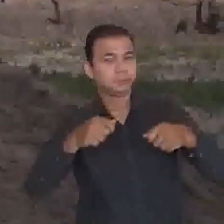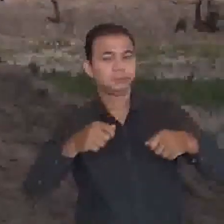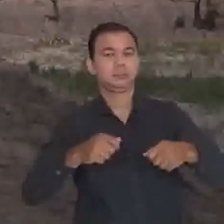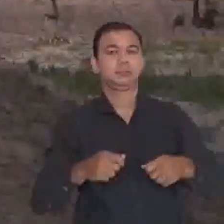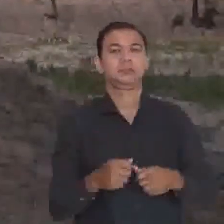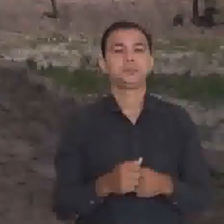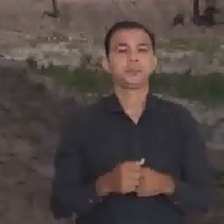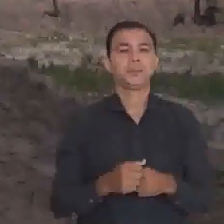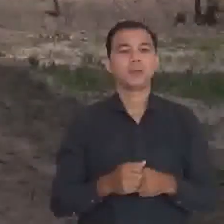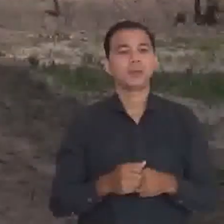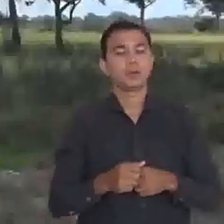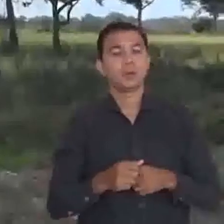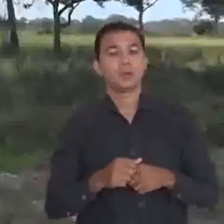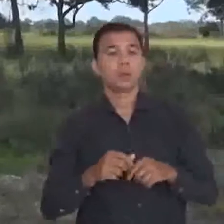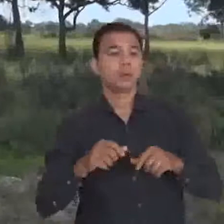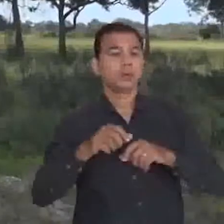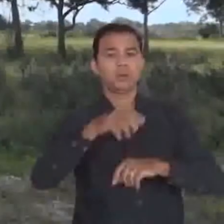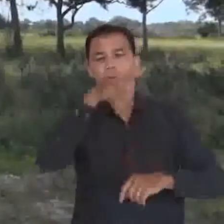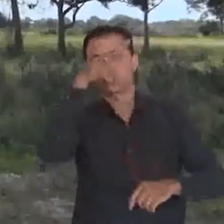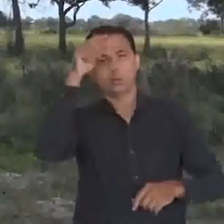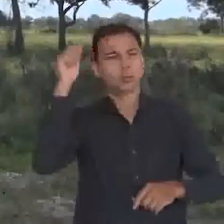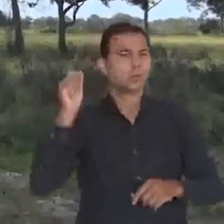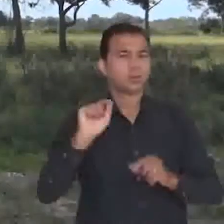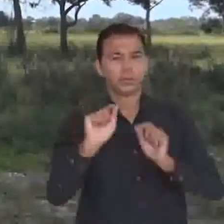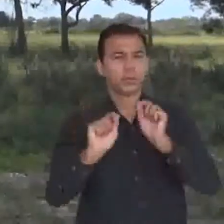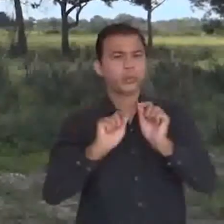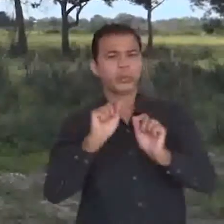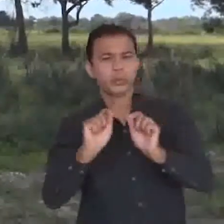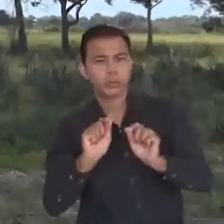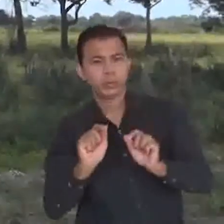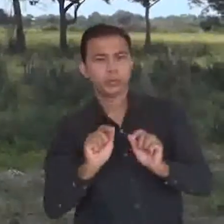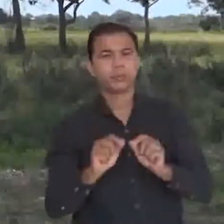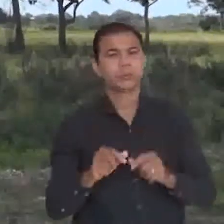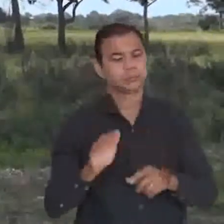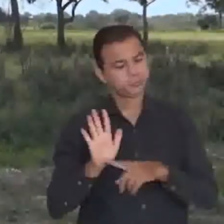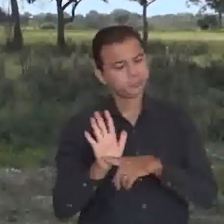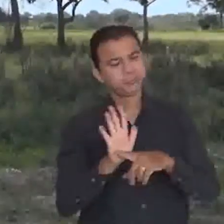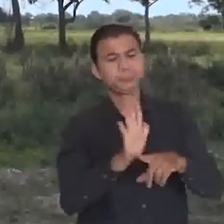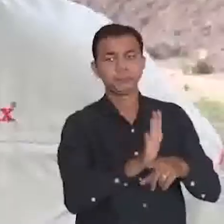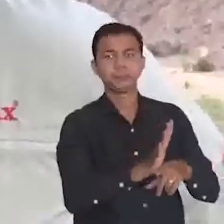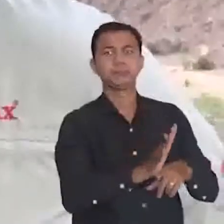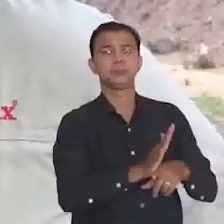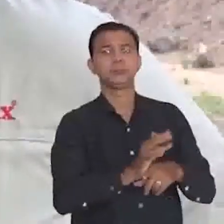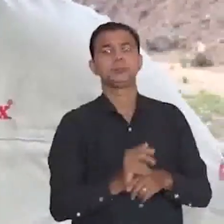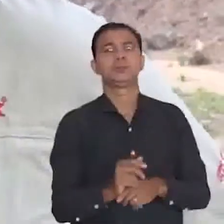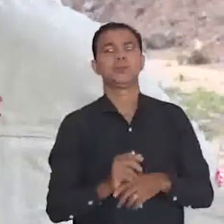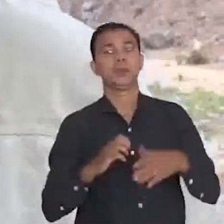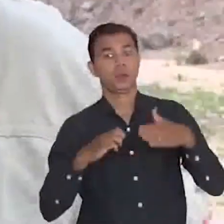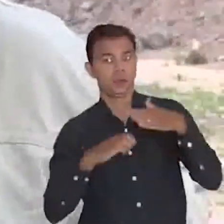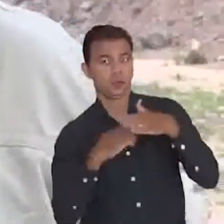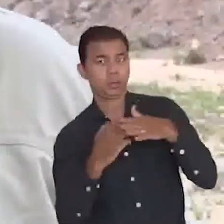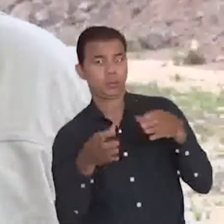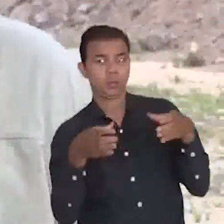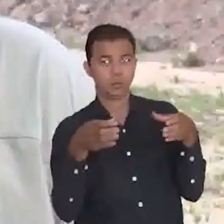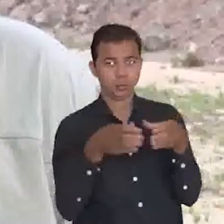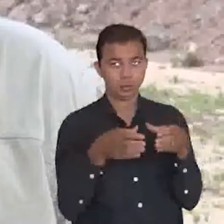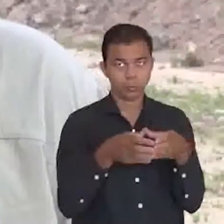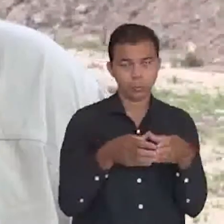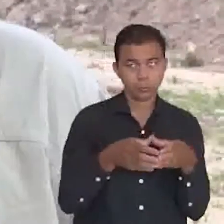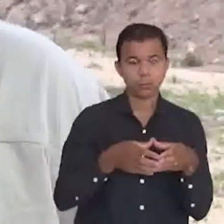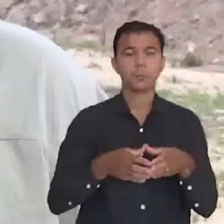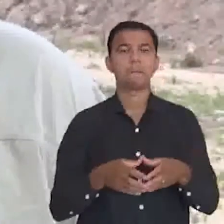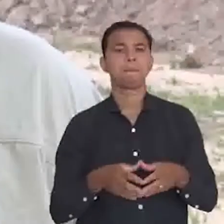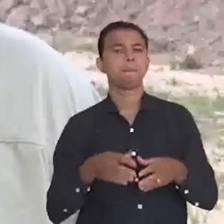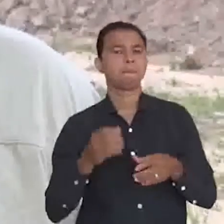aterrou parte do espaço para que os turistas tenham como estacionar seus veículos. Os empresários do turismo aqui da Transpantaneira,